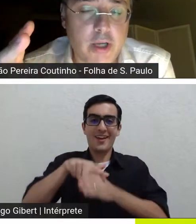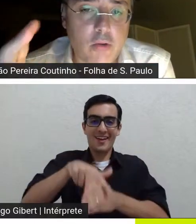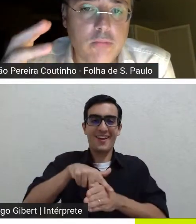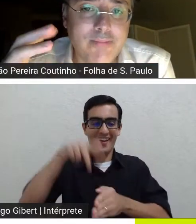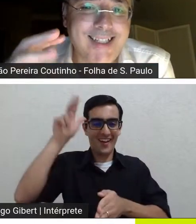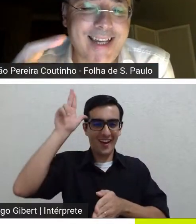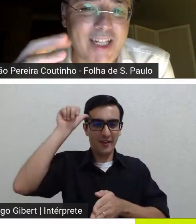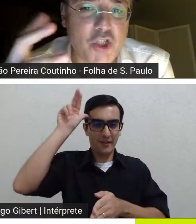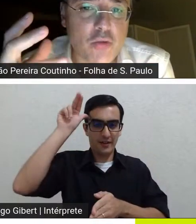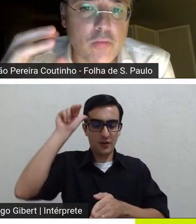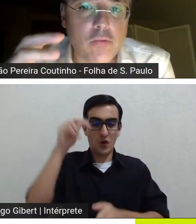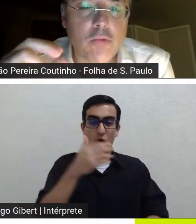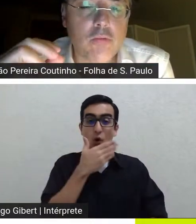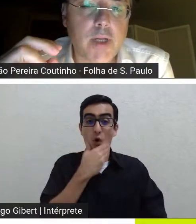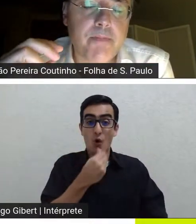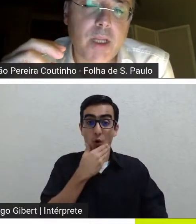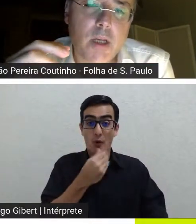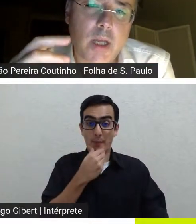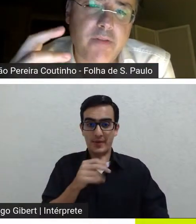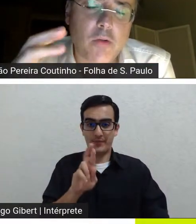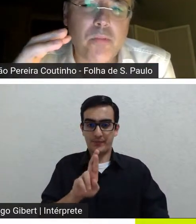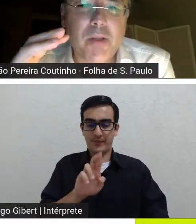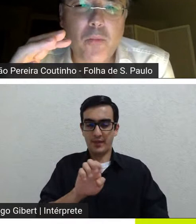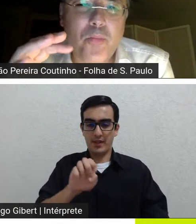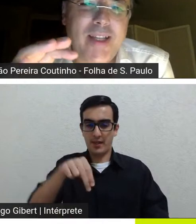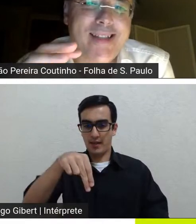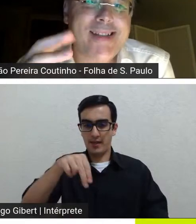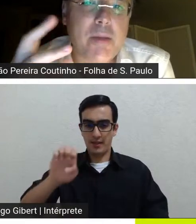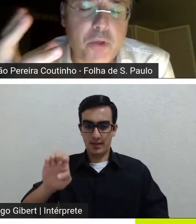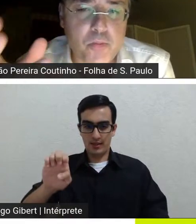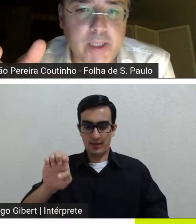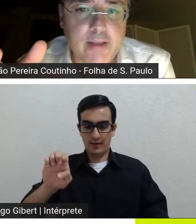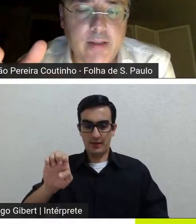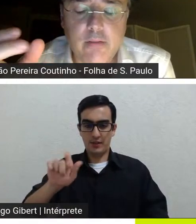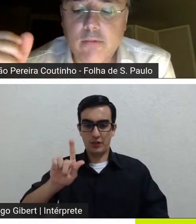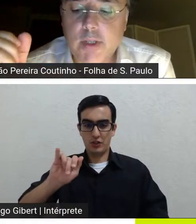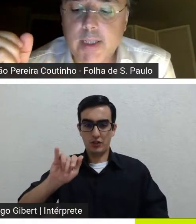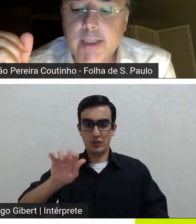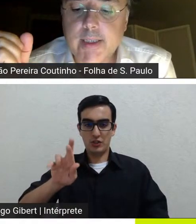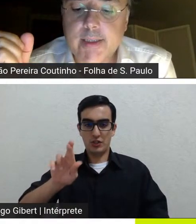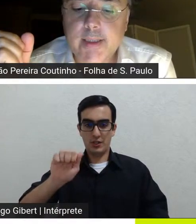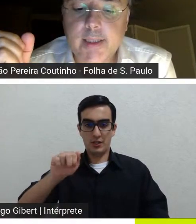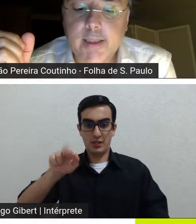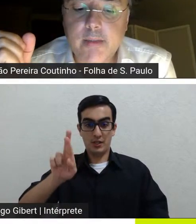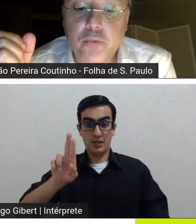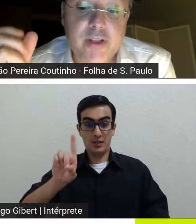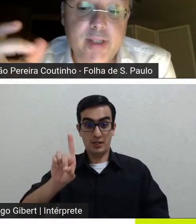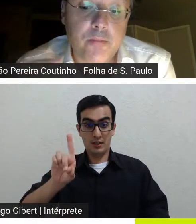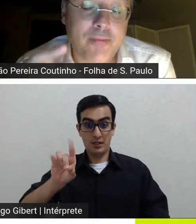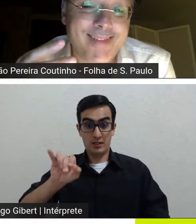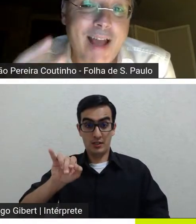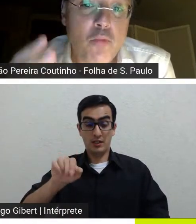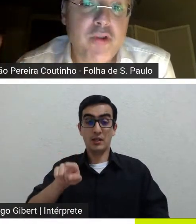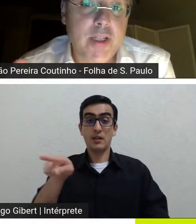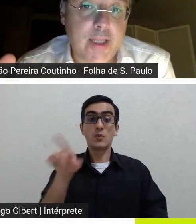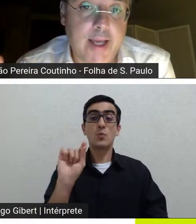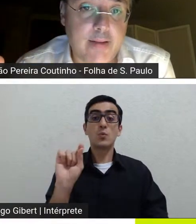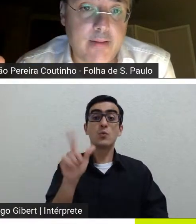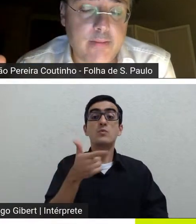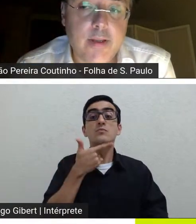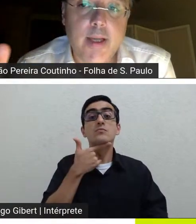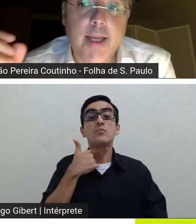constrói um mecanismo um princípio explicativo de que por exemplo na